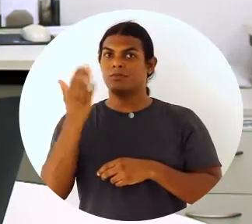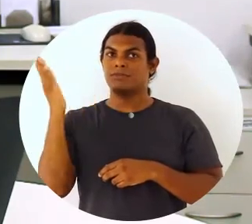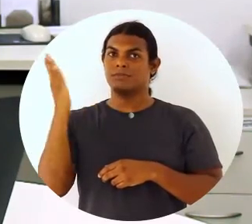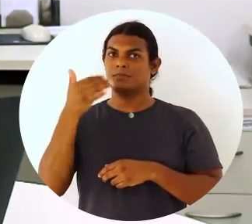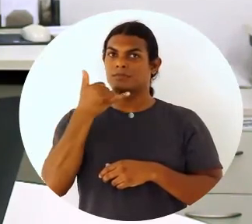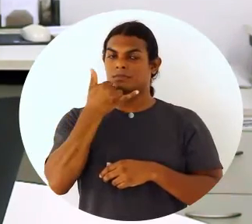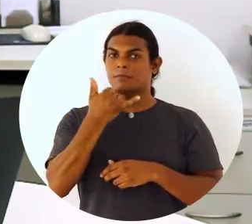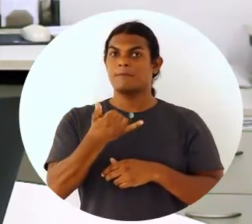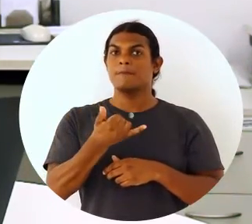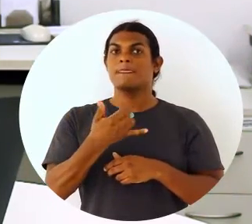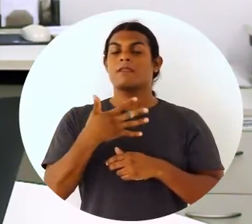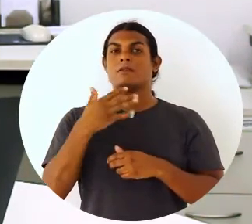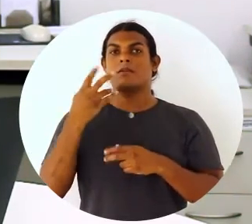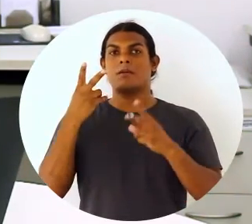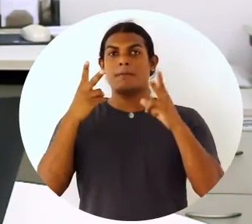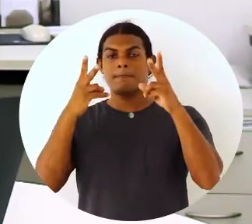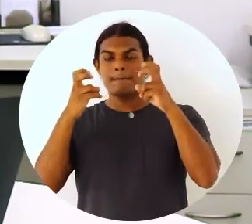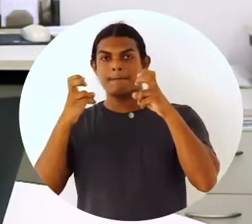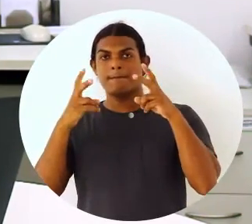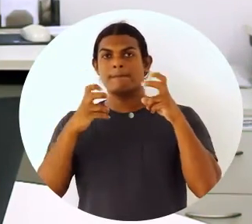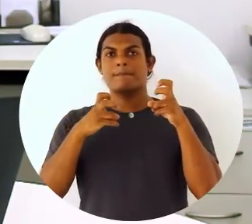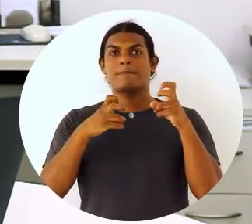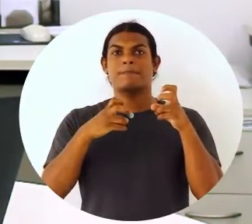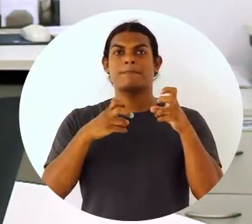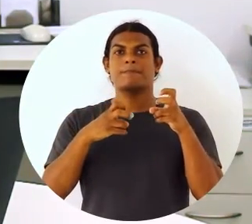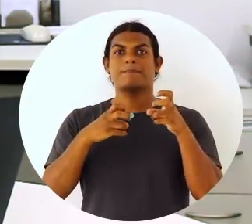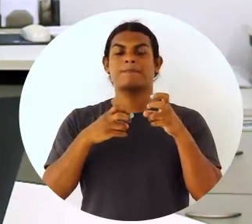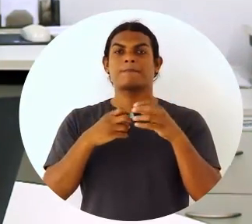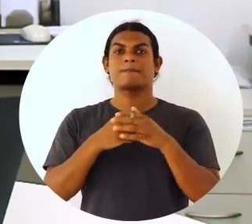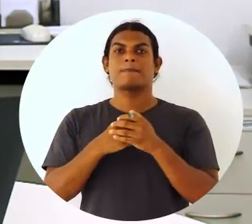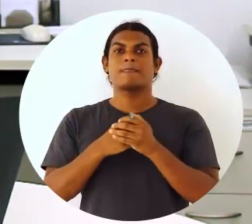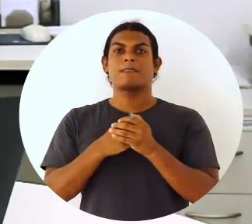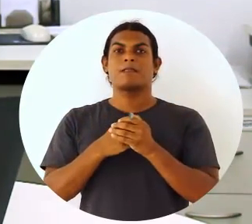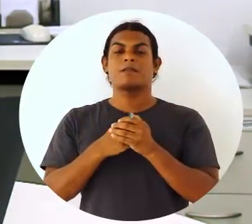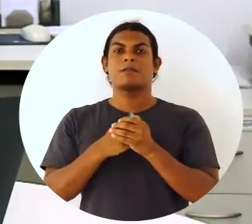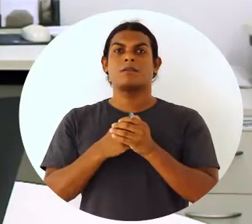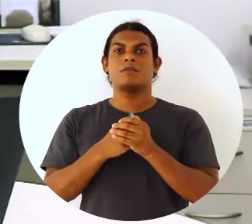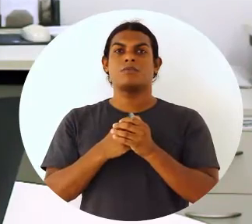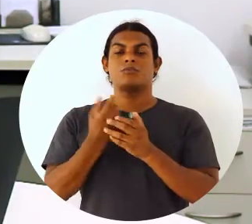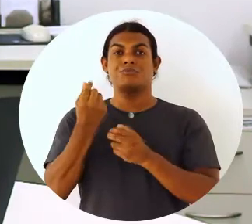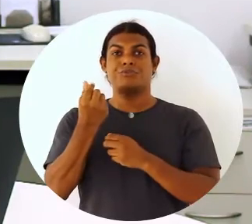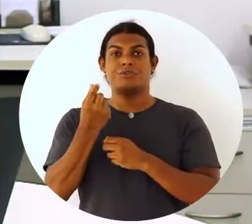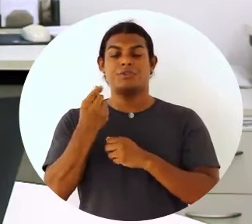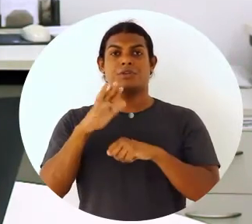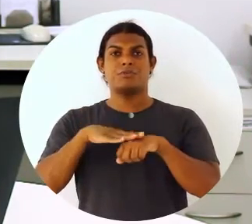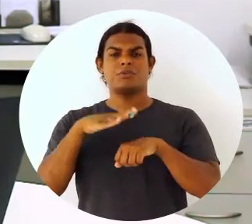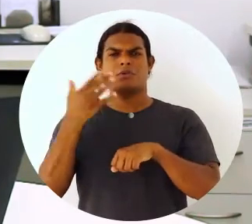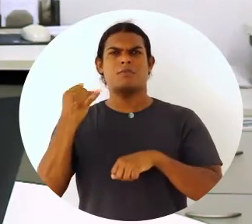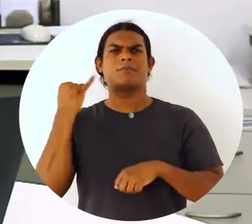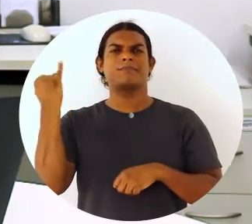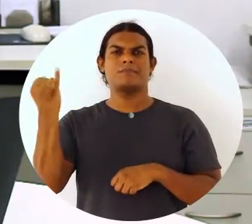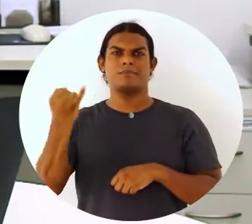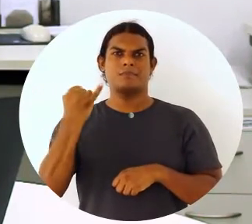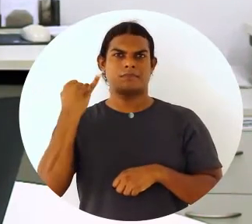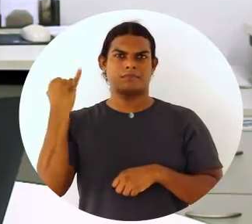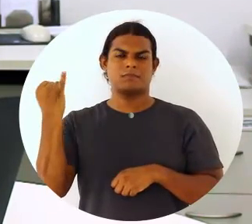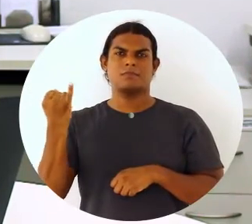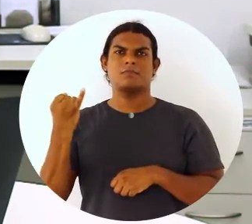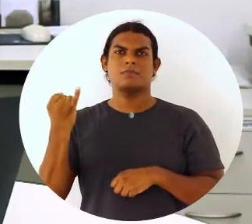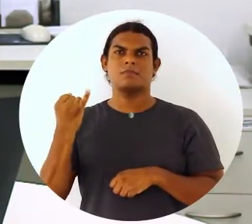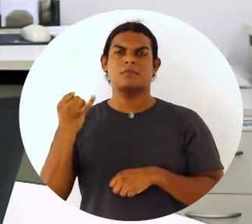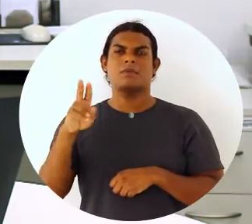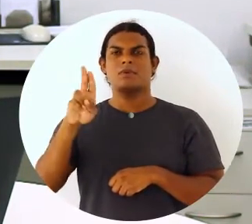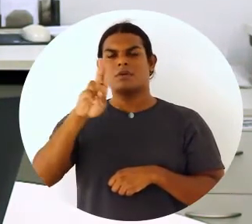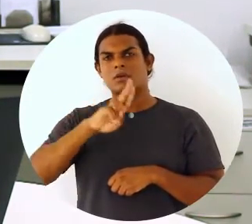observamos que o fator econômico é que era o grande motivador, era o que era